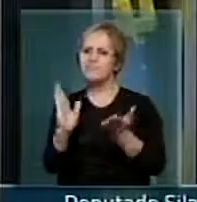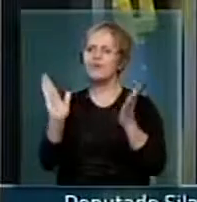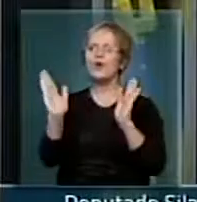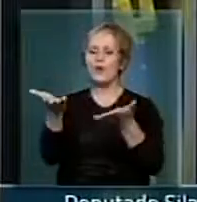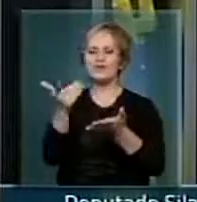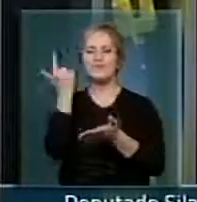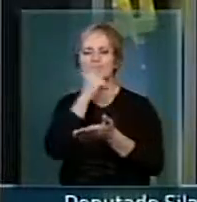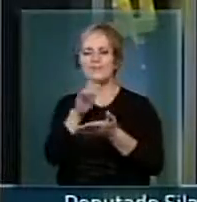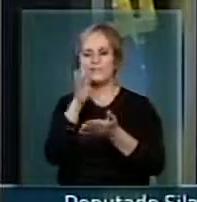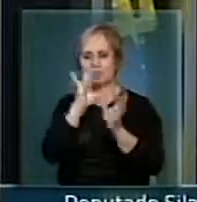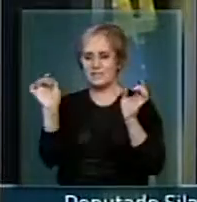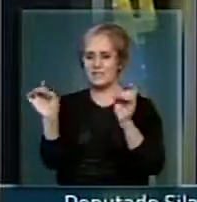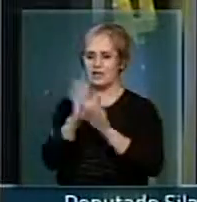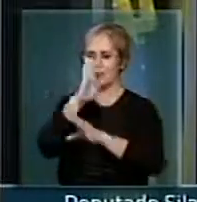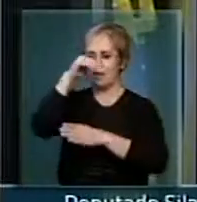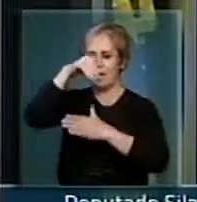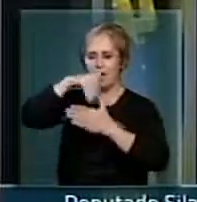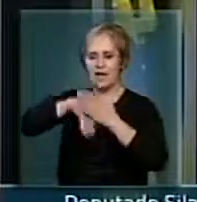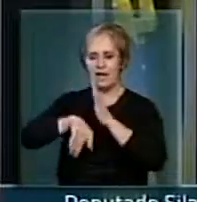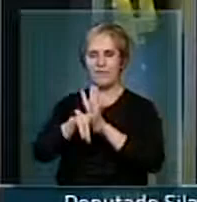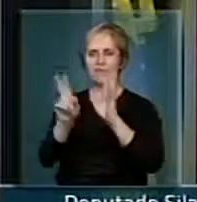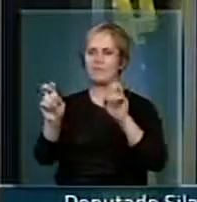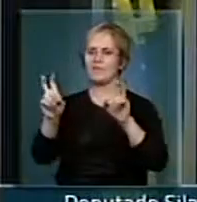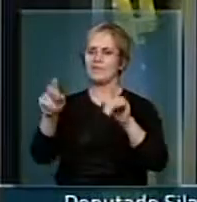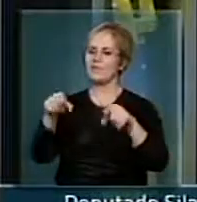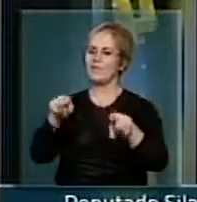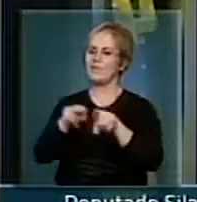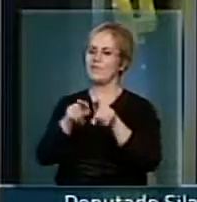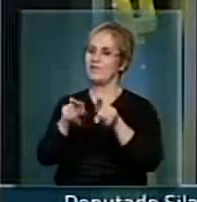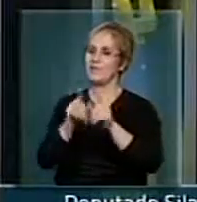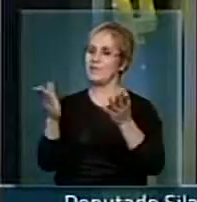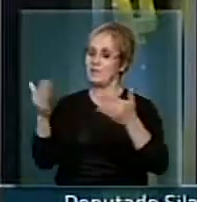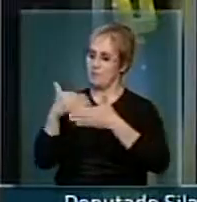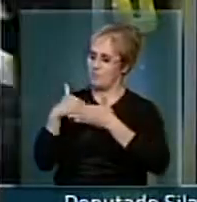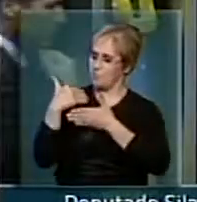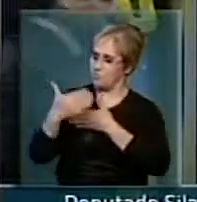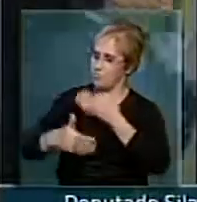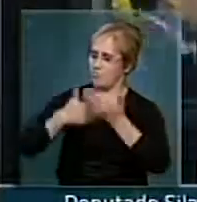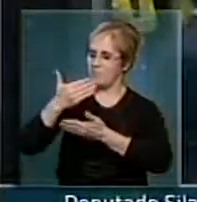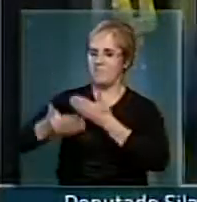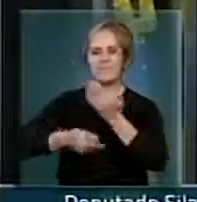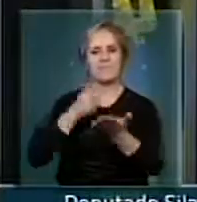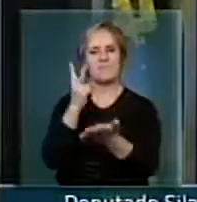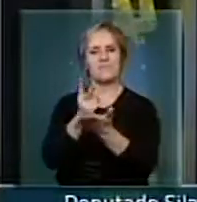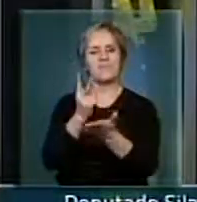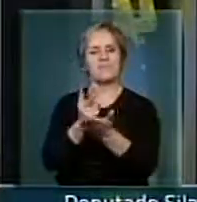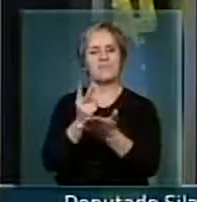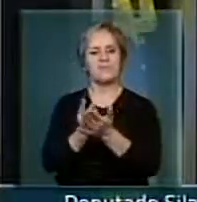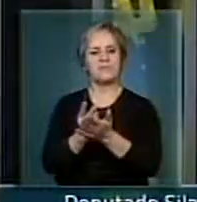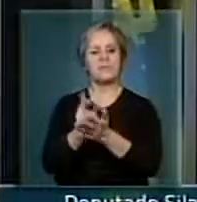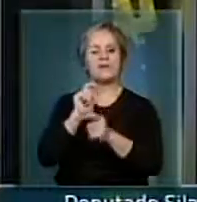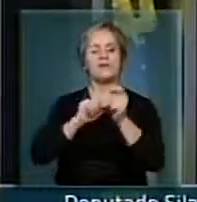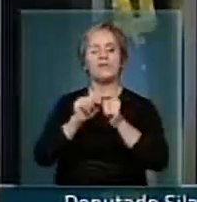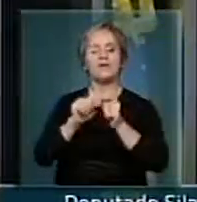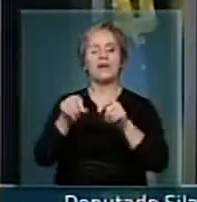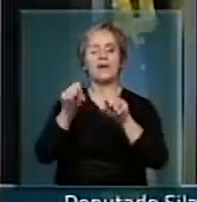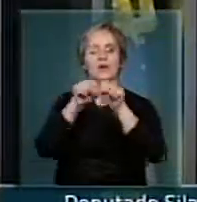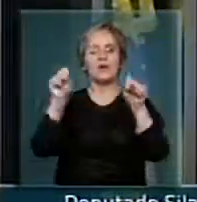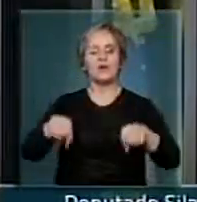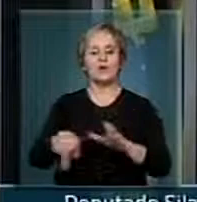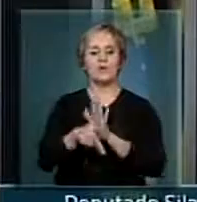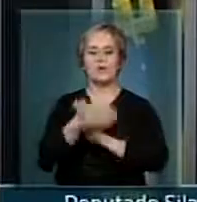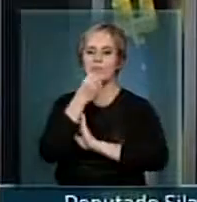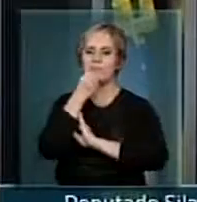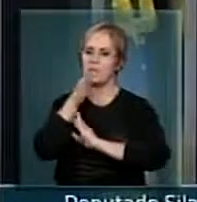encerrar esse capítulo e partir finalmente, senhor presidente, para um capítulo definitivo que é um serviço bem